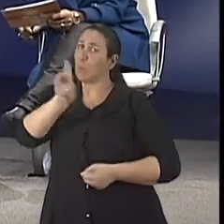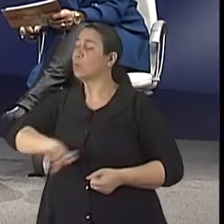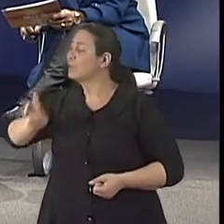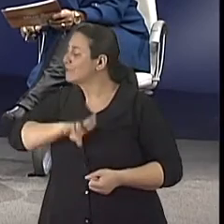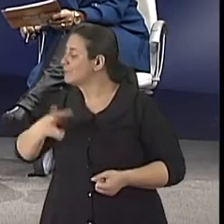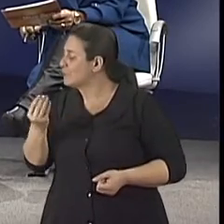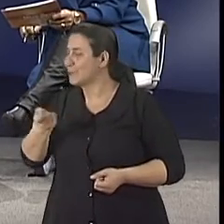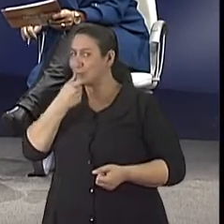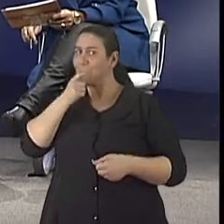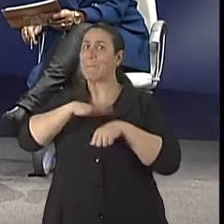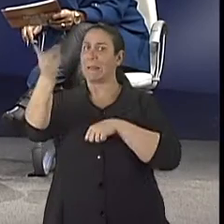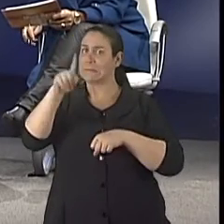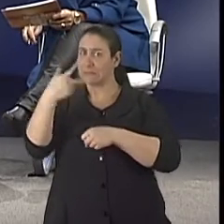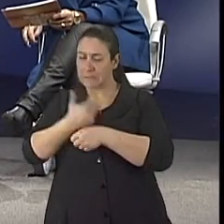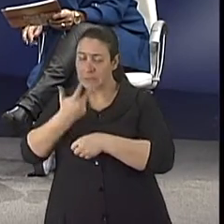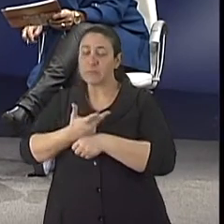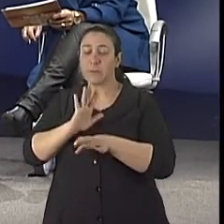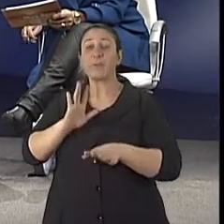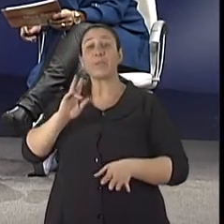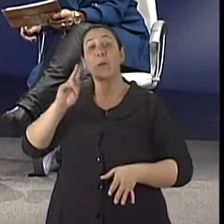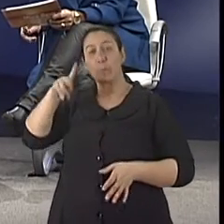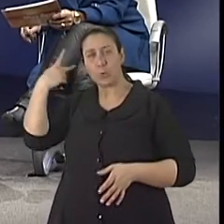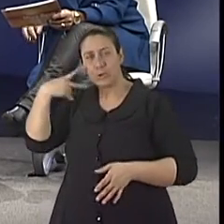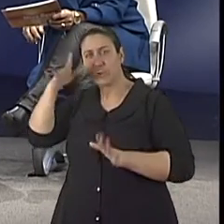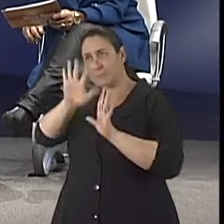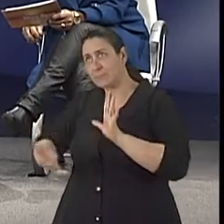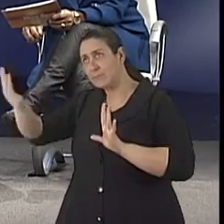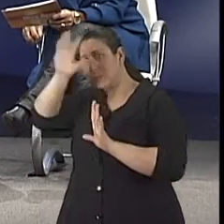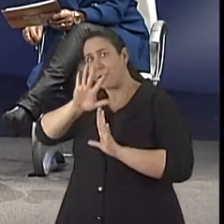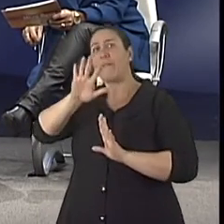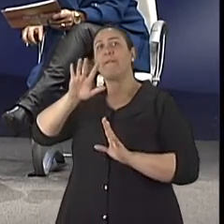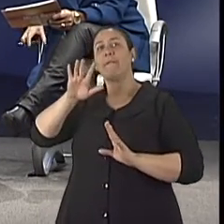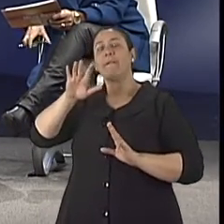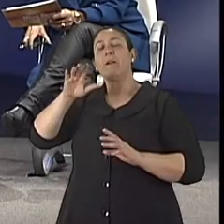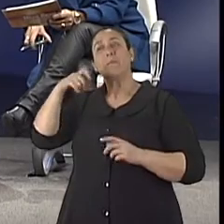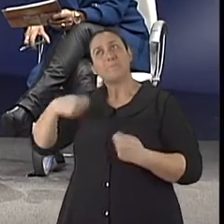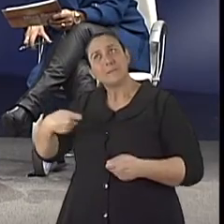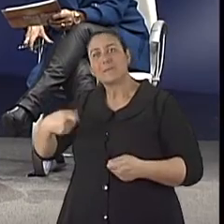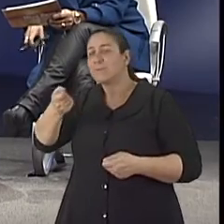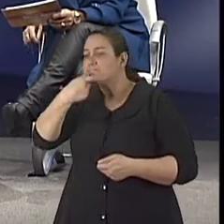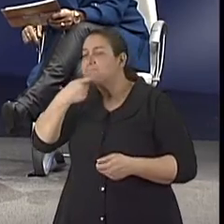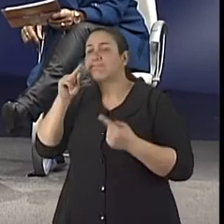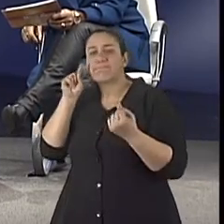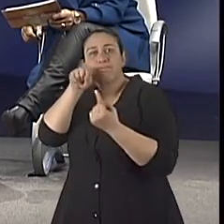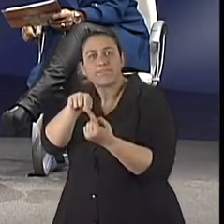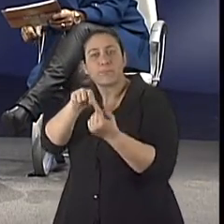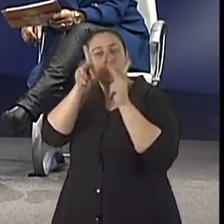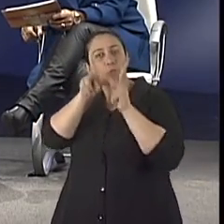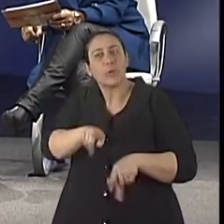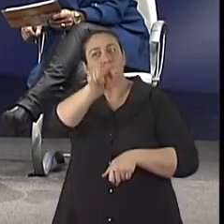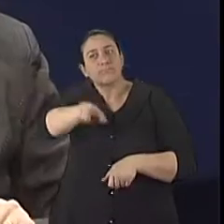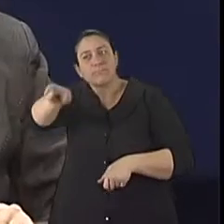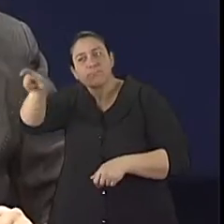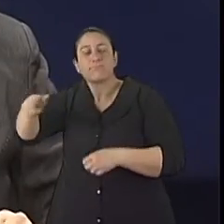a lista de medicamentos essenciais da Política Nacional de Medicamentos, ela deve atender, preferencialmente, a necessidade do paciente